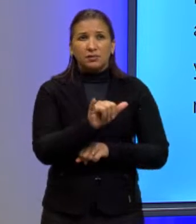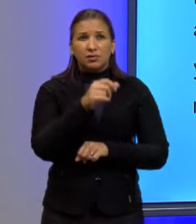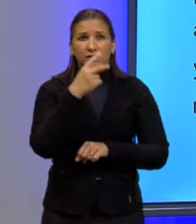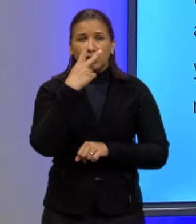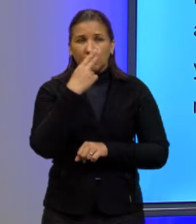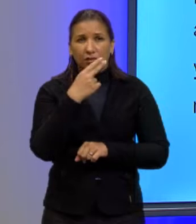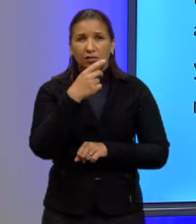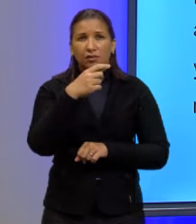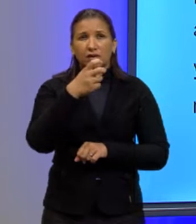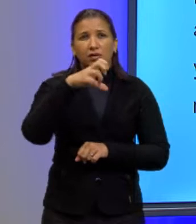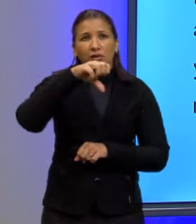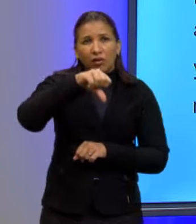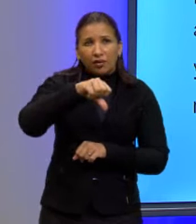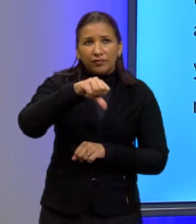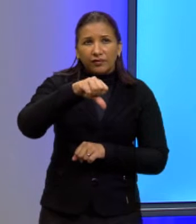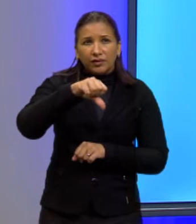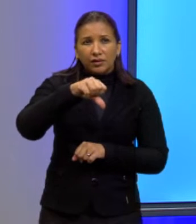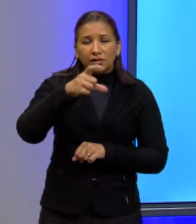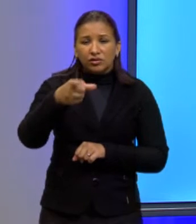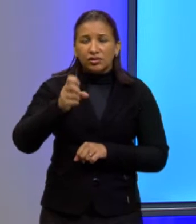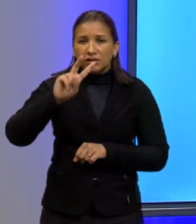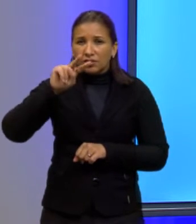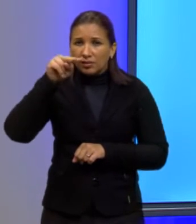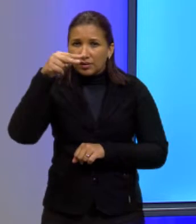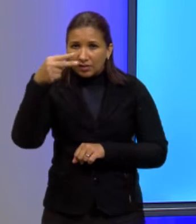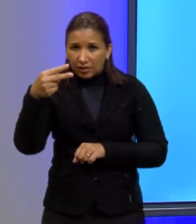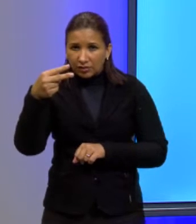sendo X e Y medidos em metros.